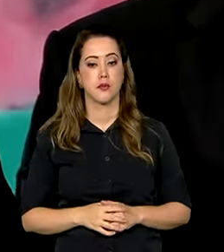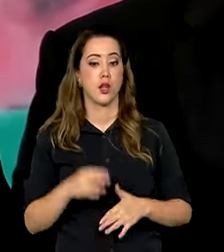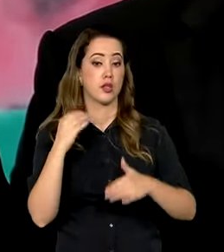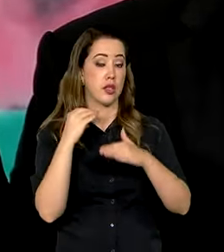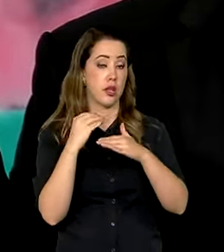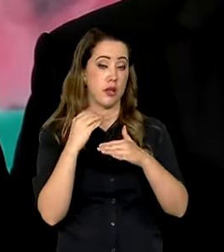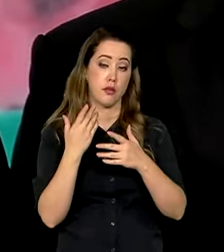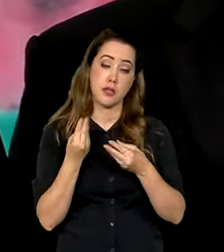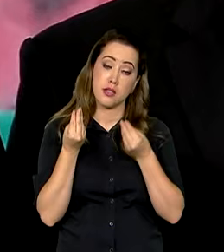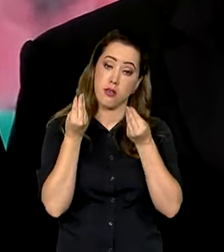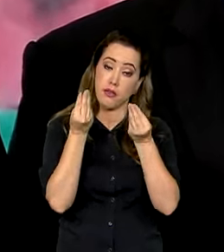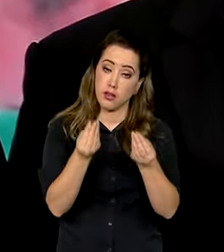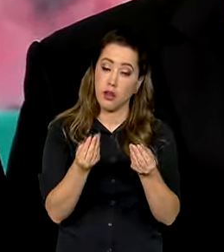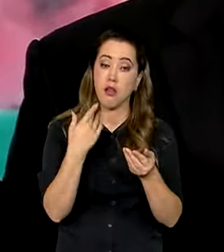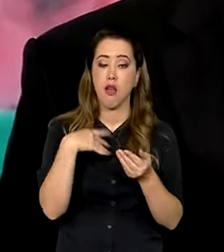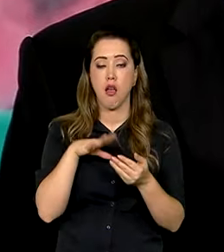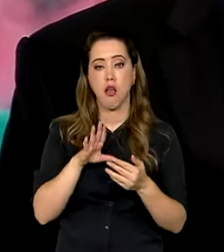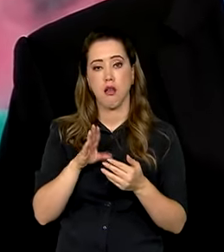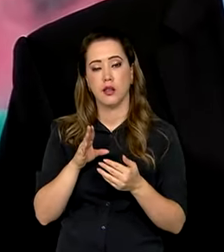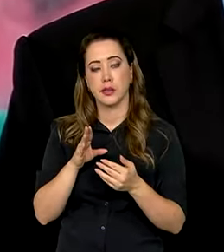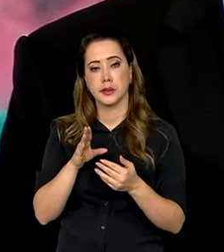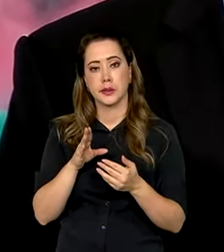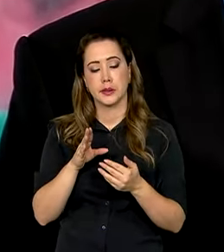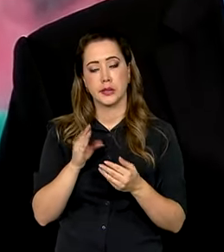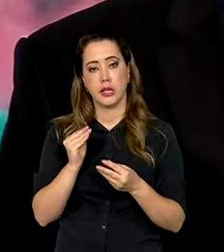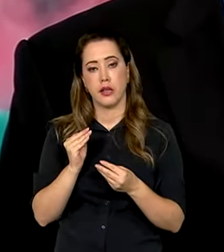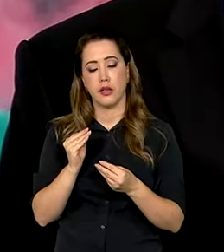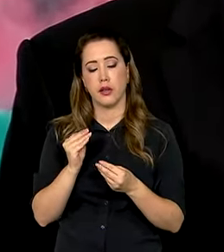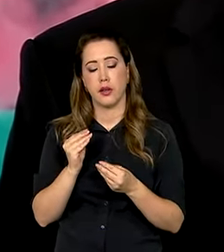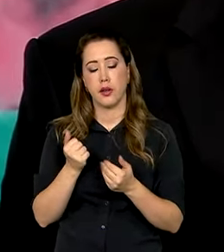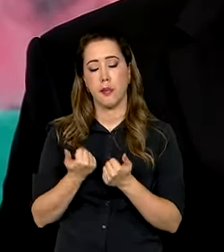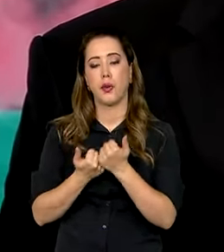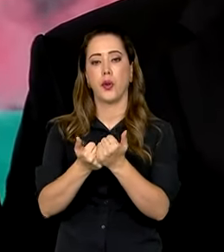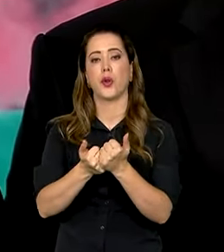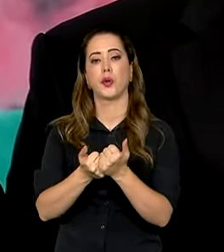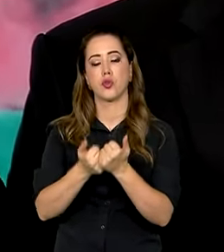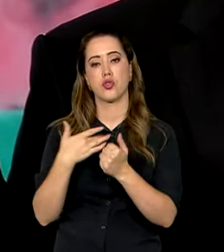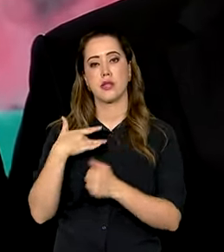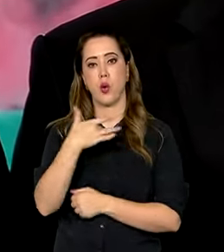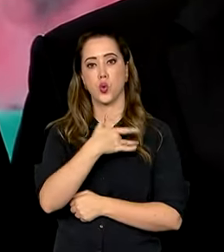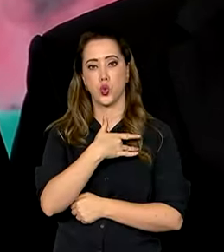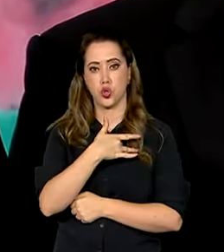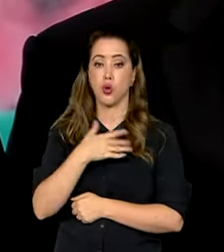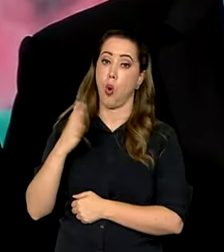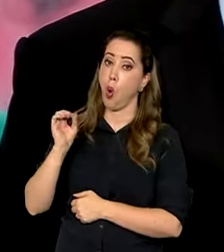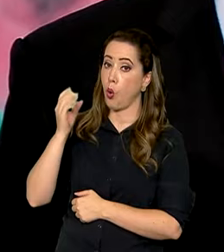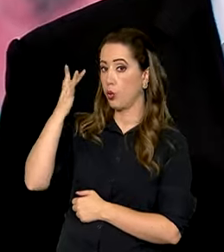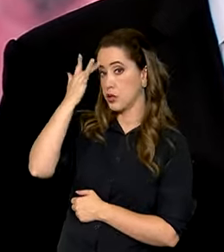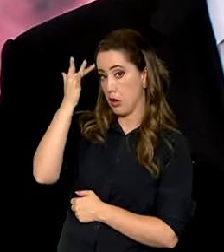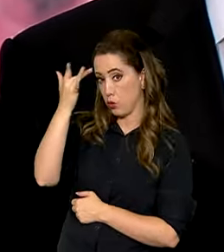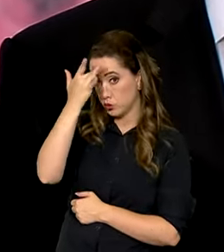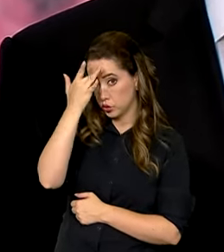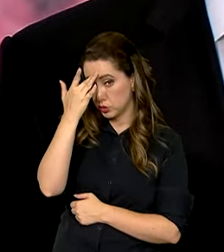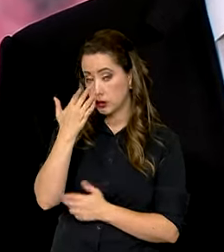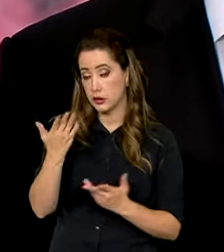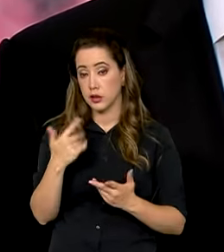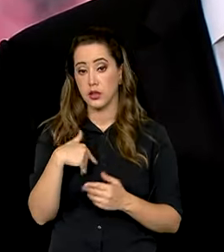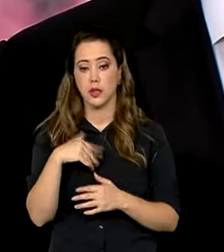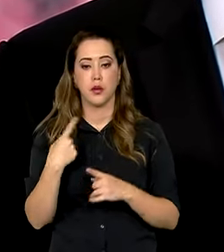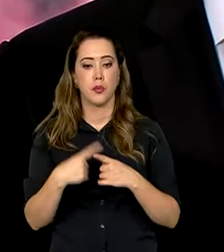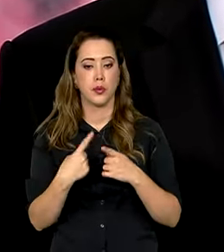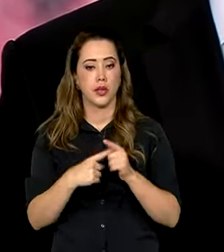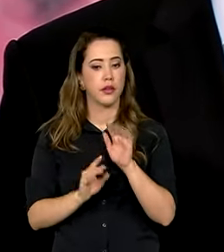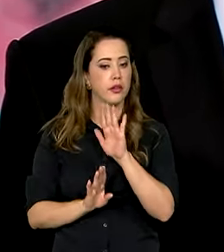ou de profissionais, para a saúde mental das pessoas. Nós tivemos, durante esses anos, um